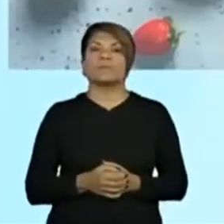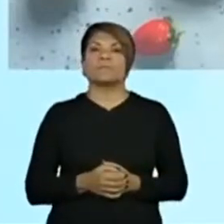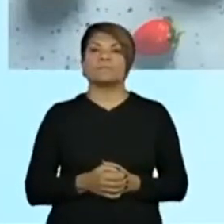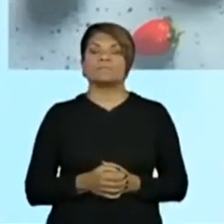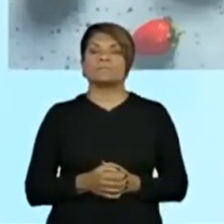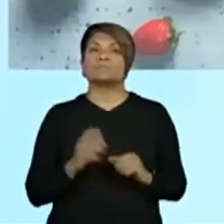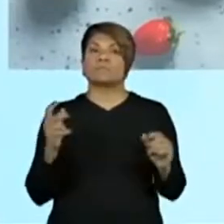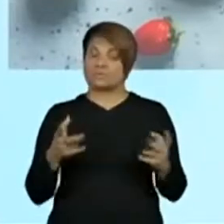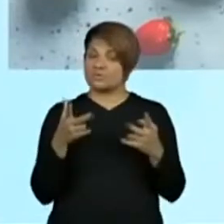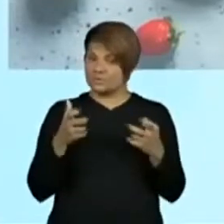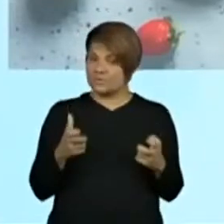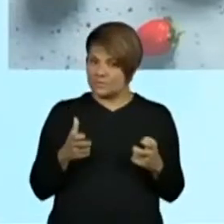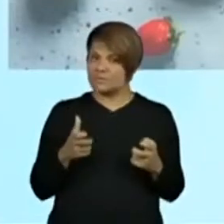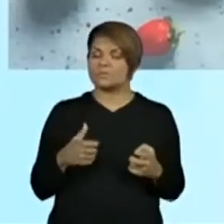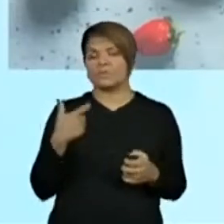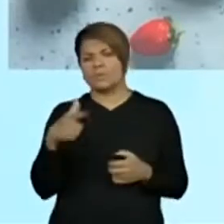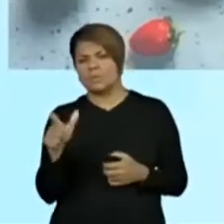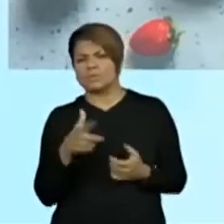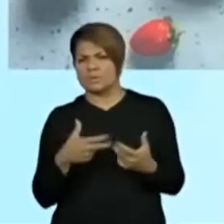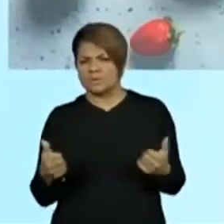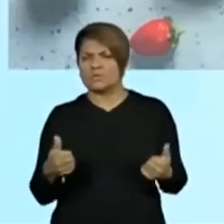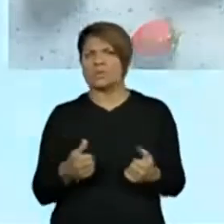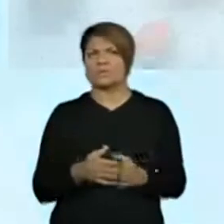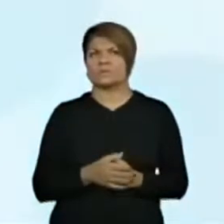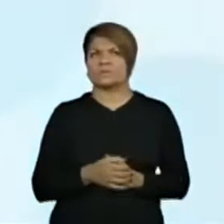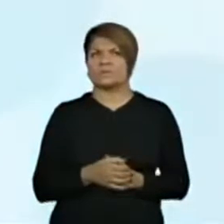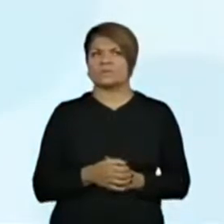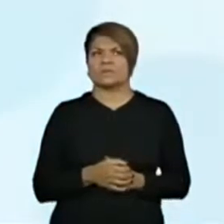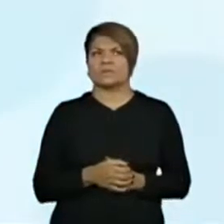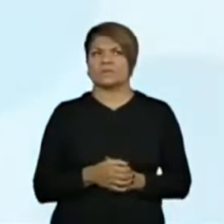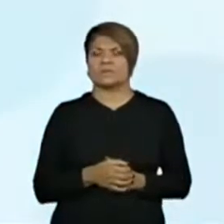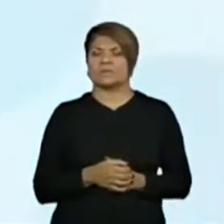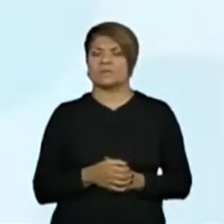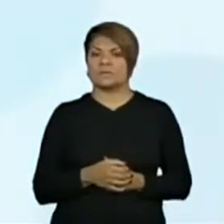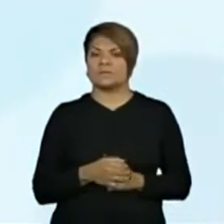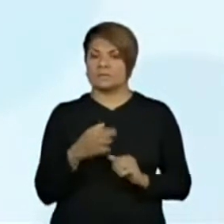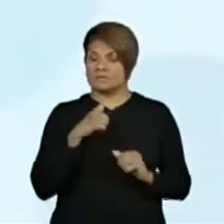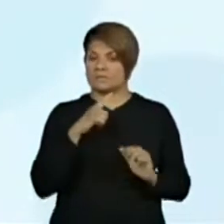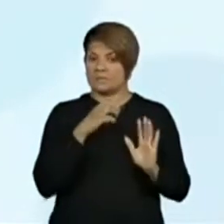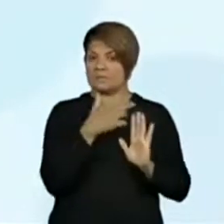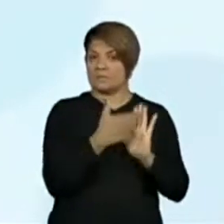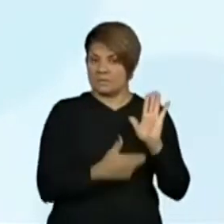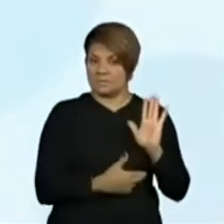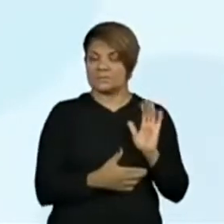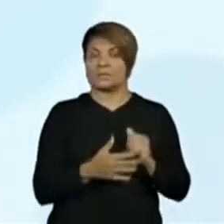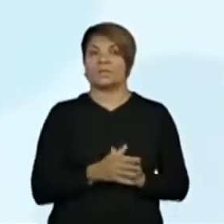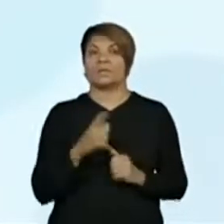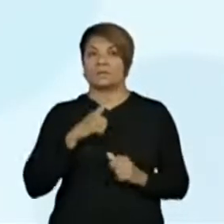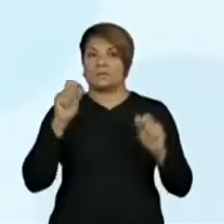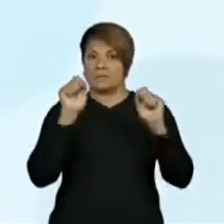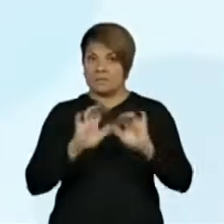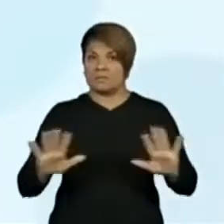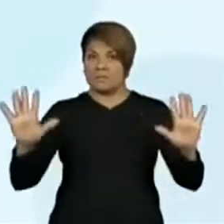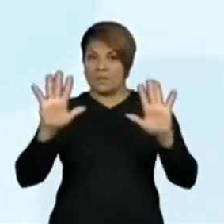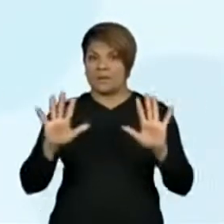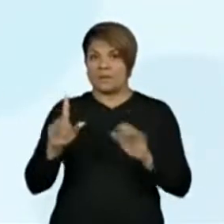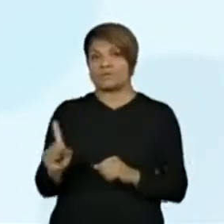percebe uma outra coisa que também é muito marcante nas receitas. A gente tem uma imagem